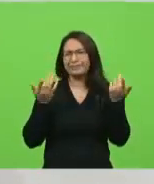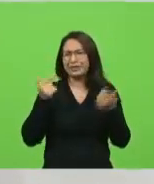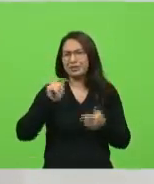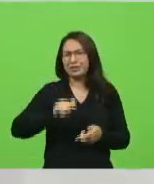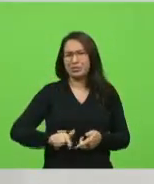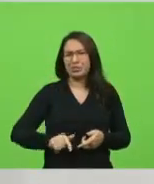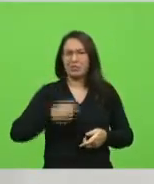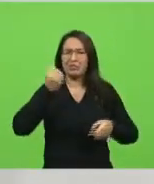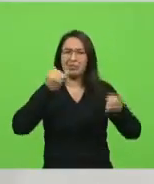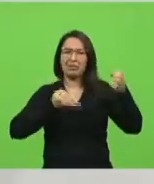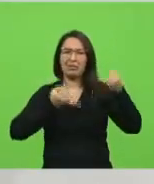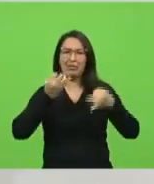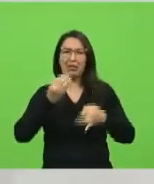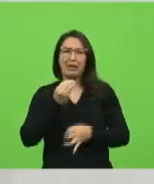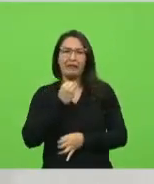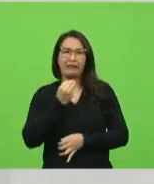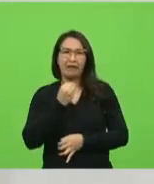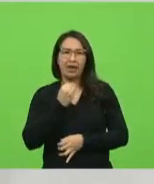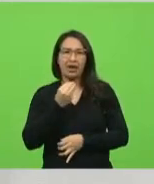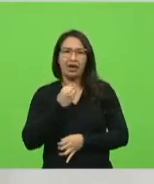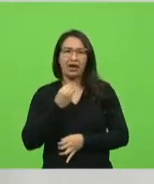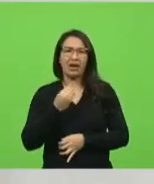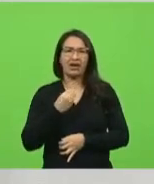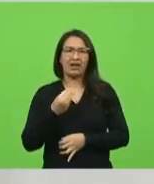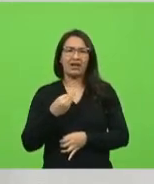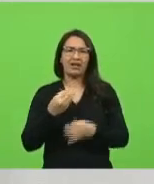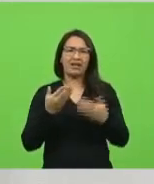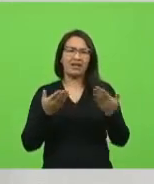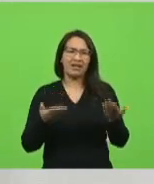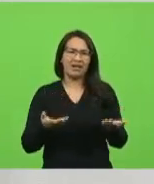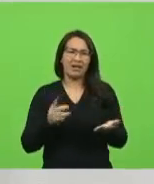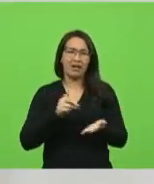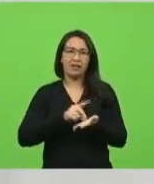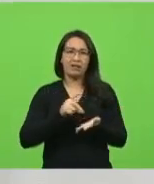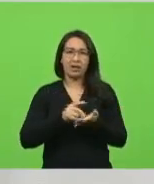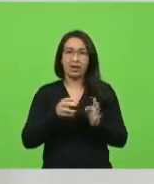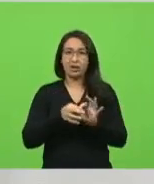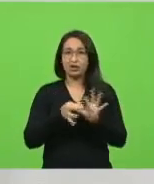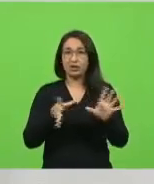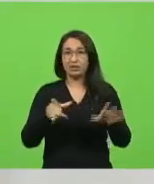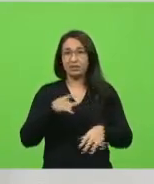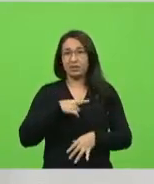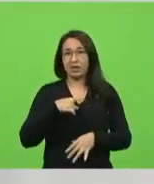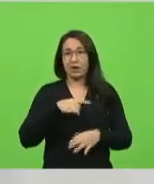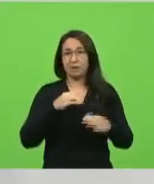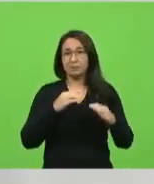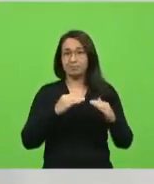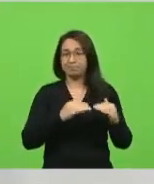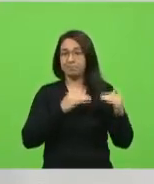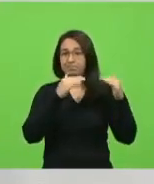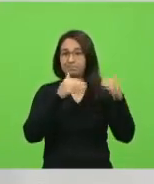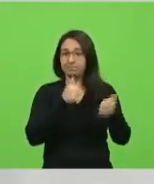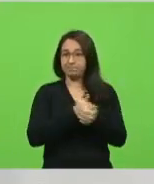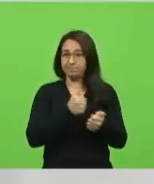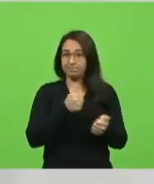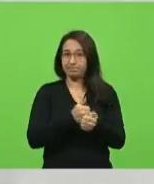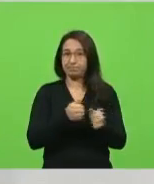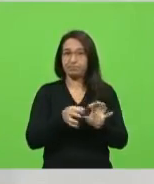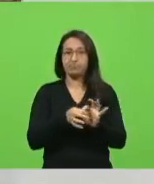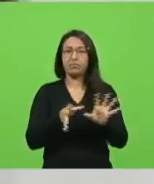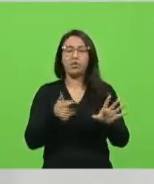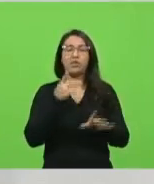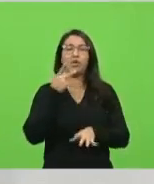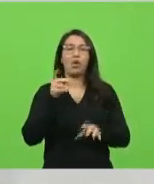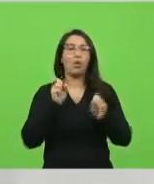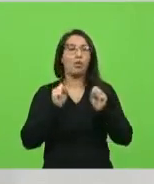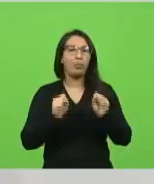ninguém fala a verdade, reconheces a verdade, ela vos libertará. O Supremo Tribunal liberou, ele disse, podem fazer